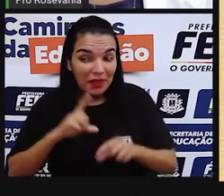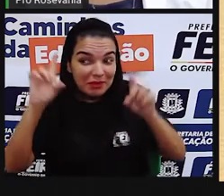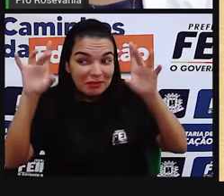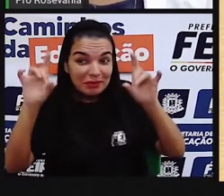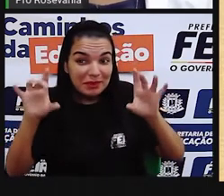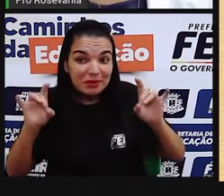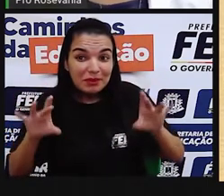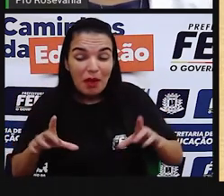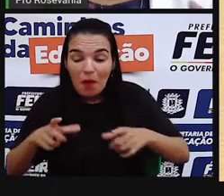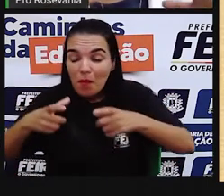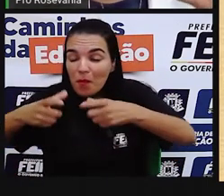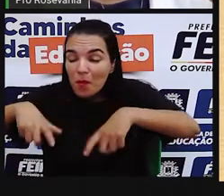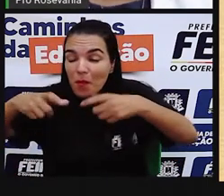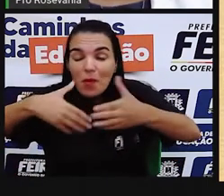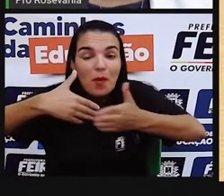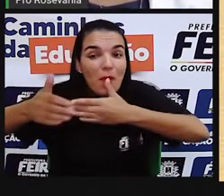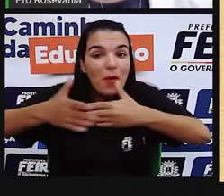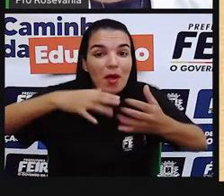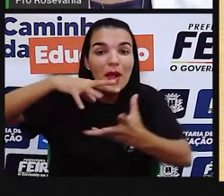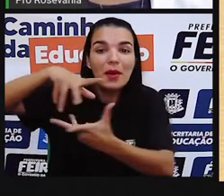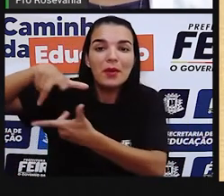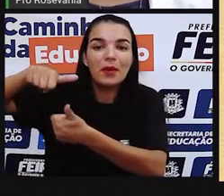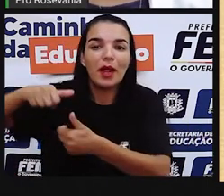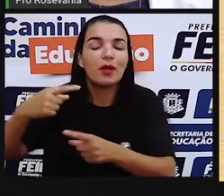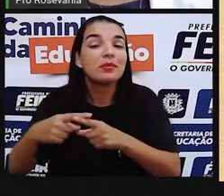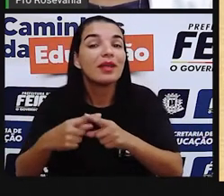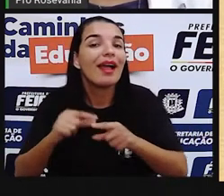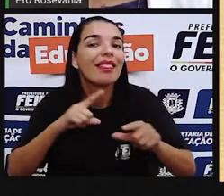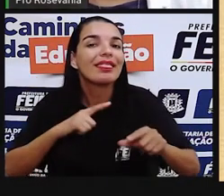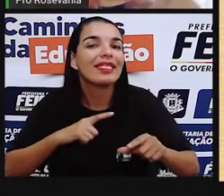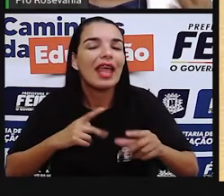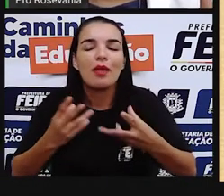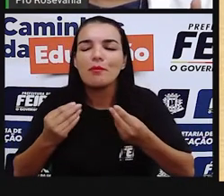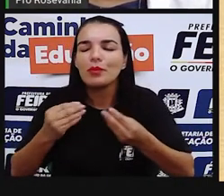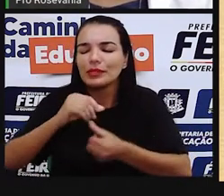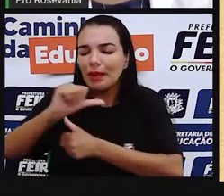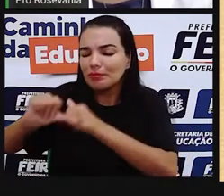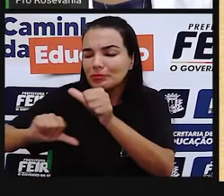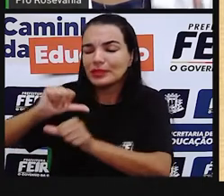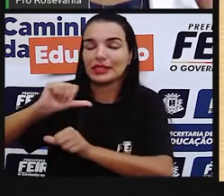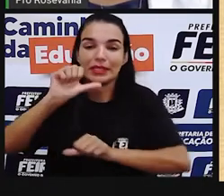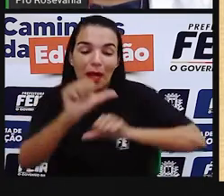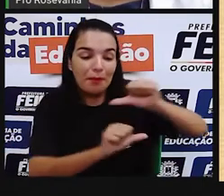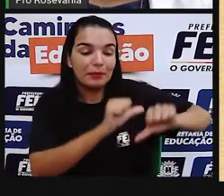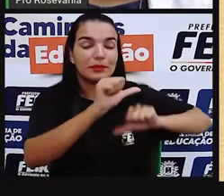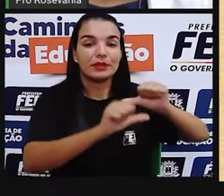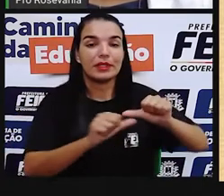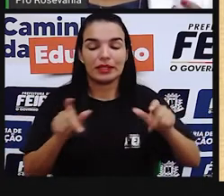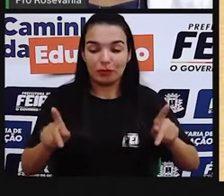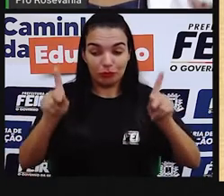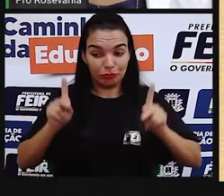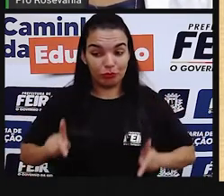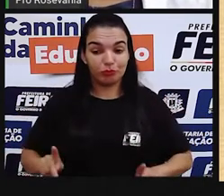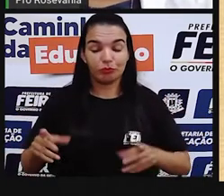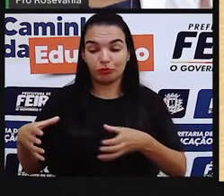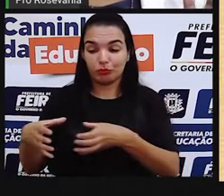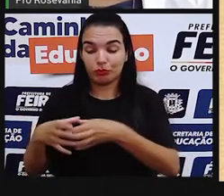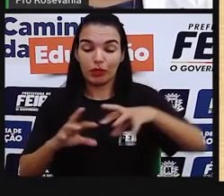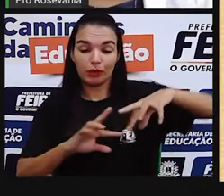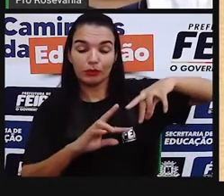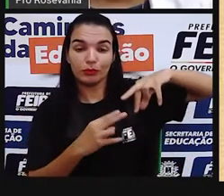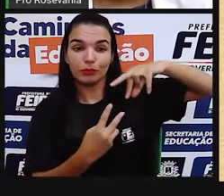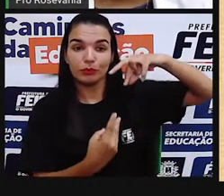justamente pelo fato da gente já ter passado por uma série de mudanças da nossa formação genética, justamente